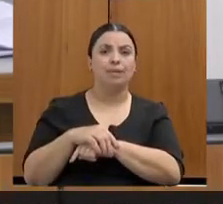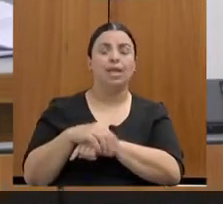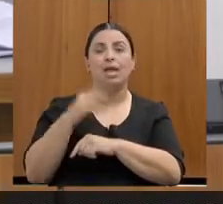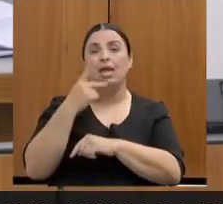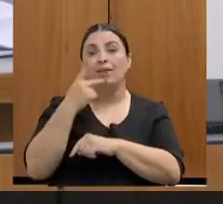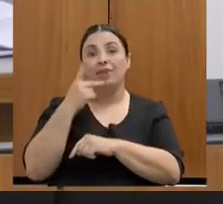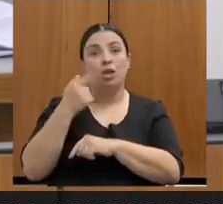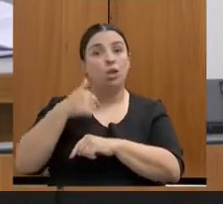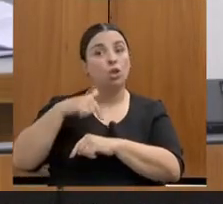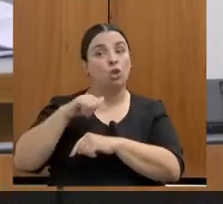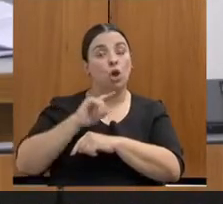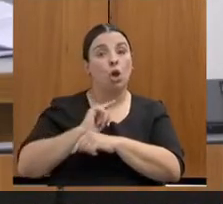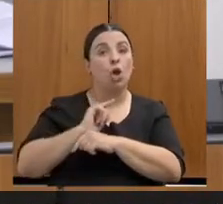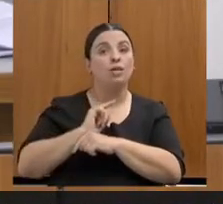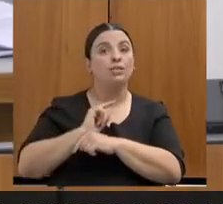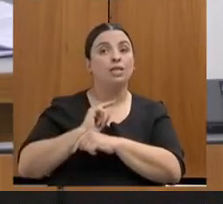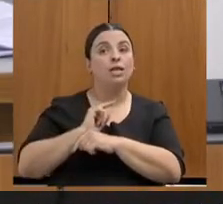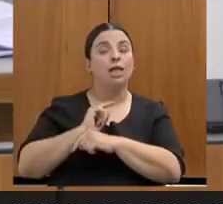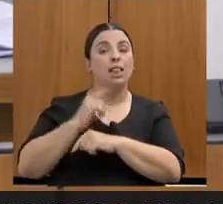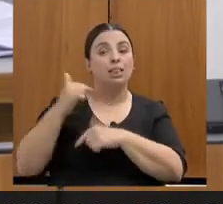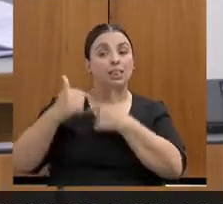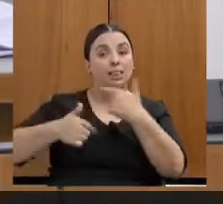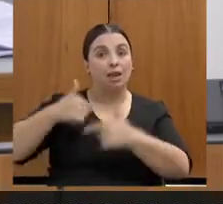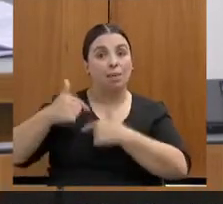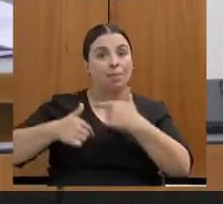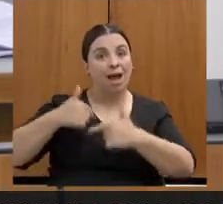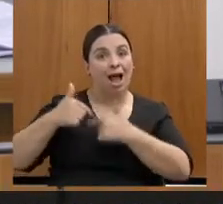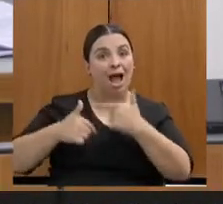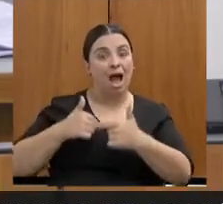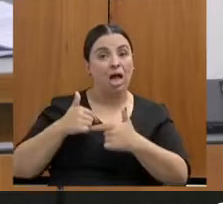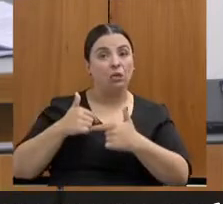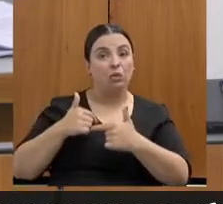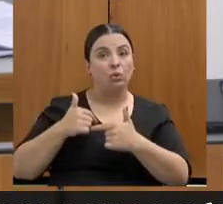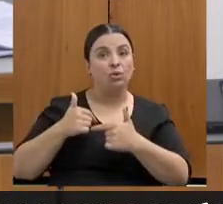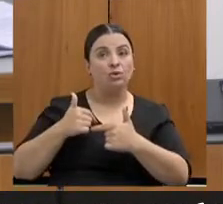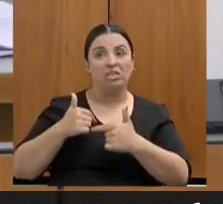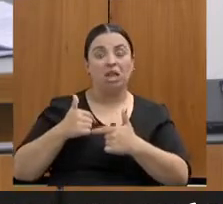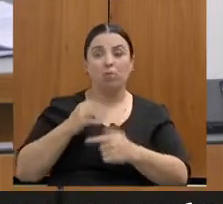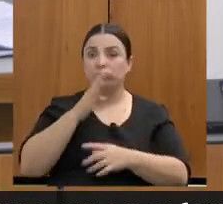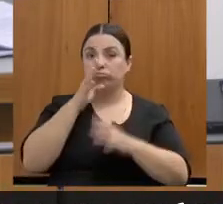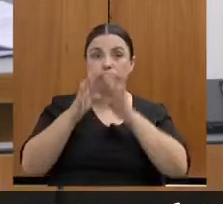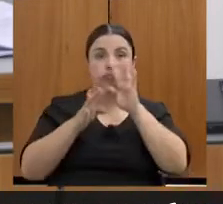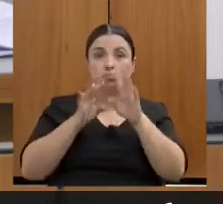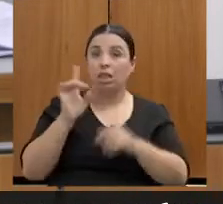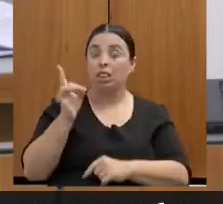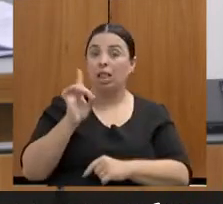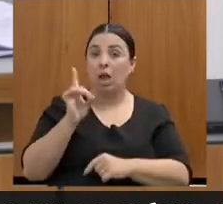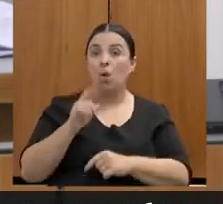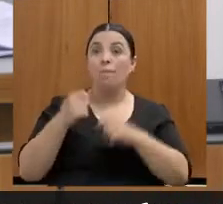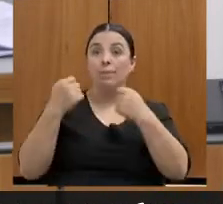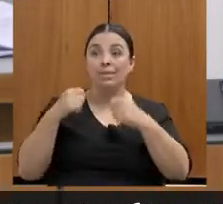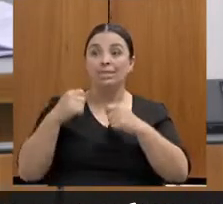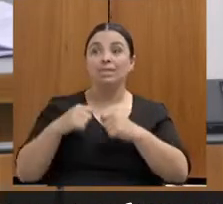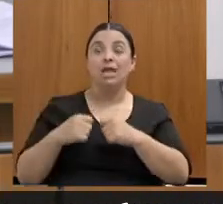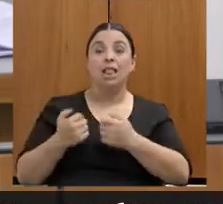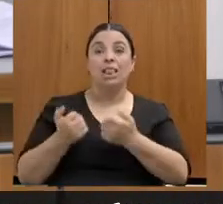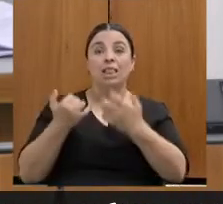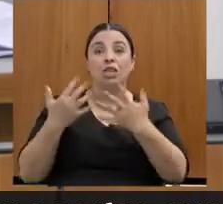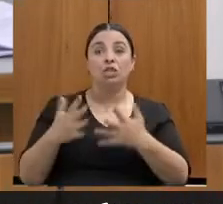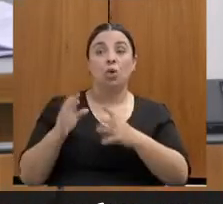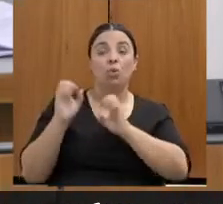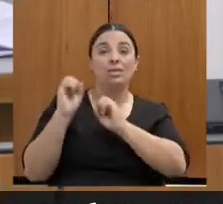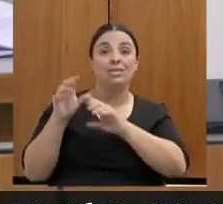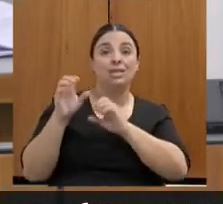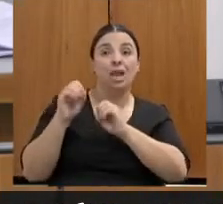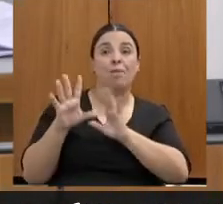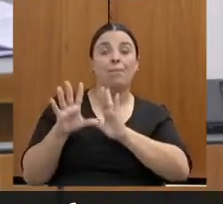pode passar por aqui sem deixar um legado para a mulher, a gente não pode passar por aqui